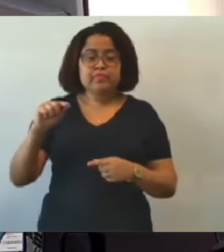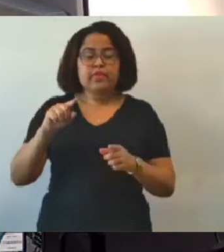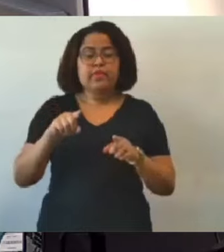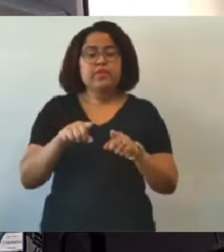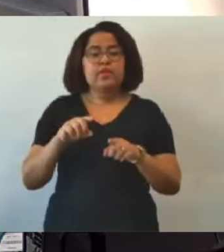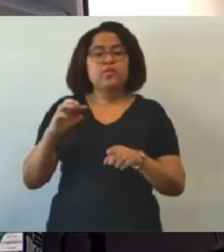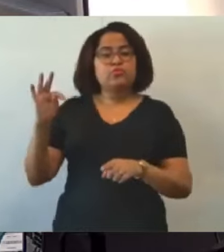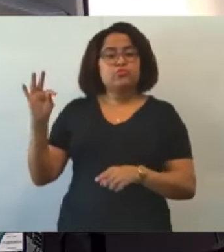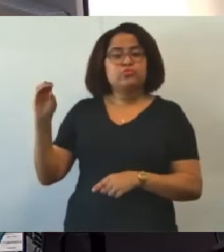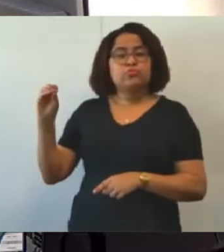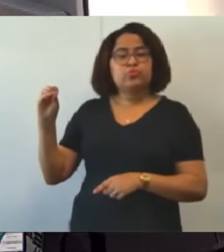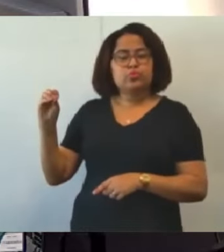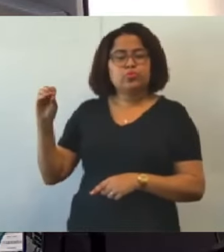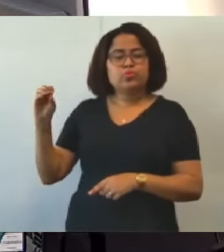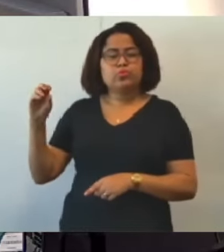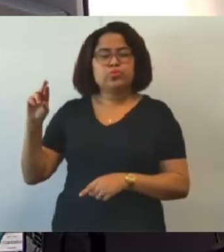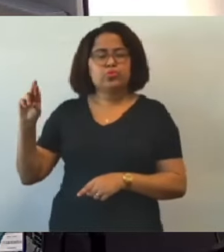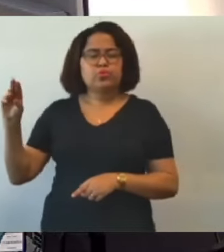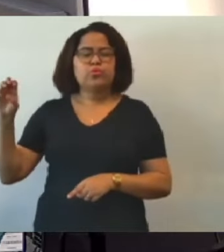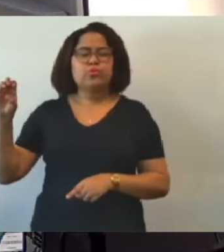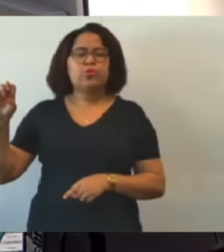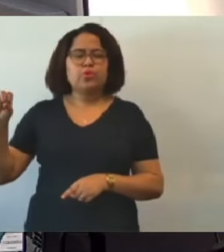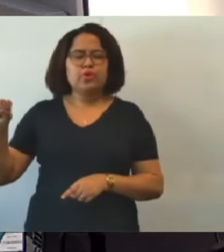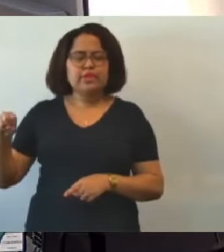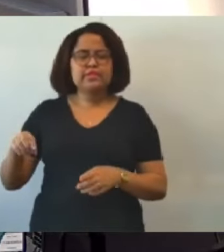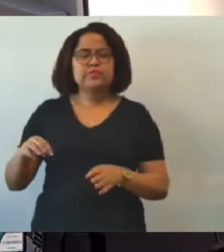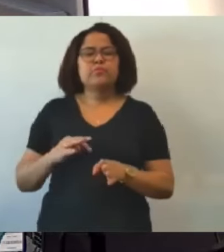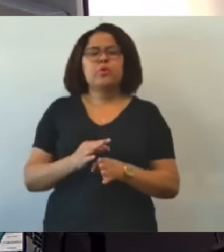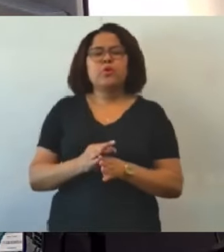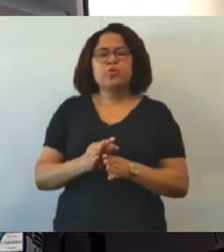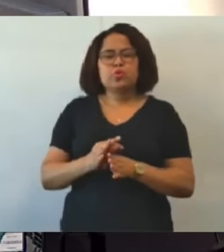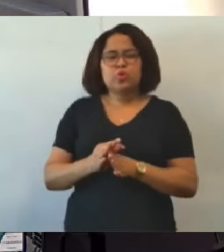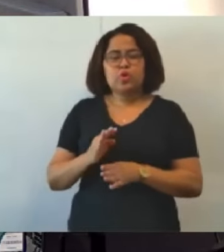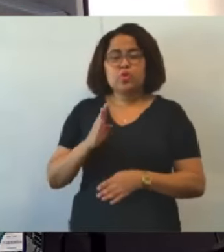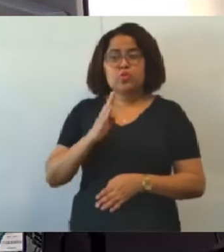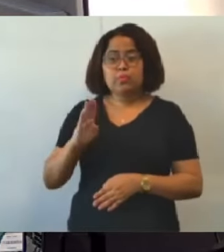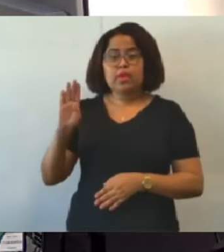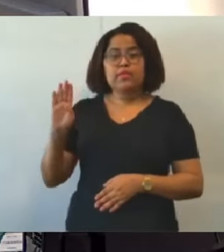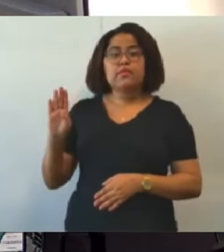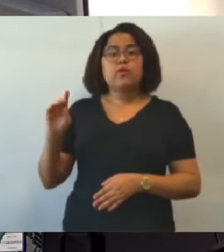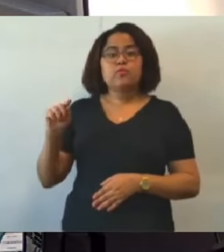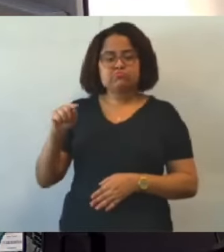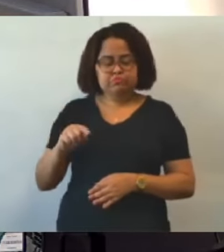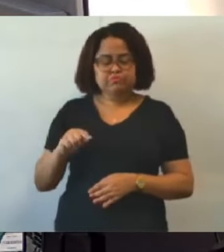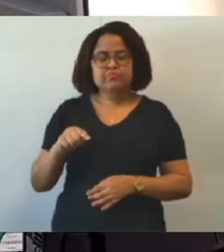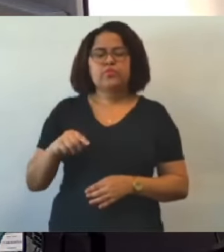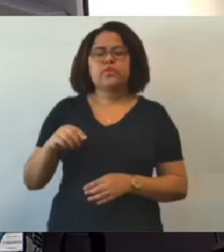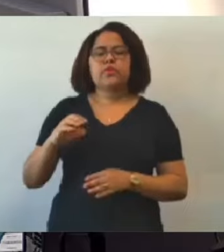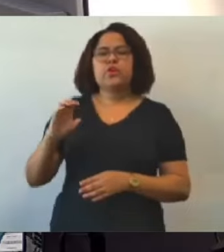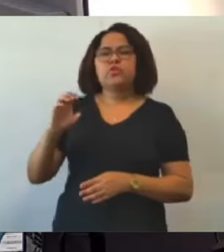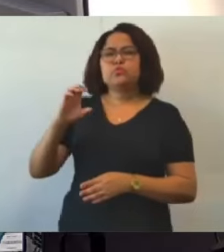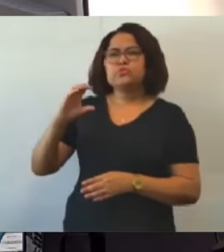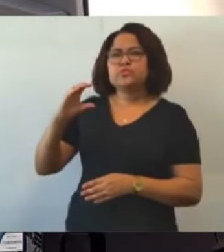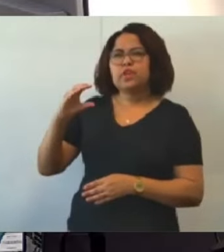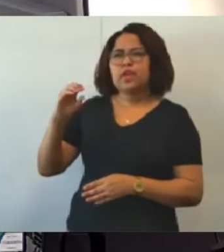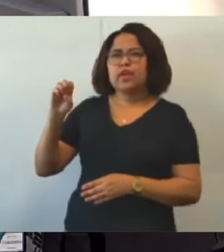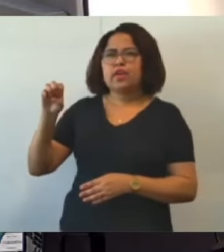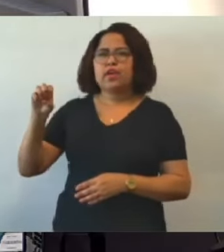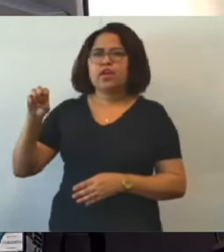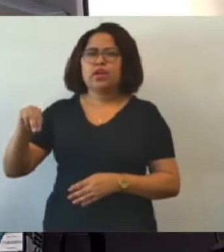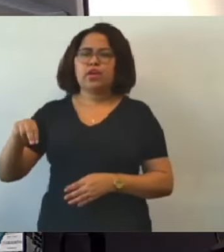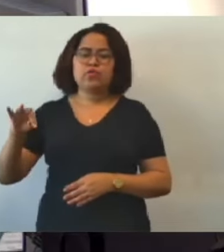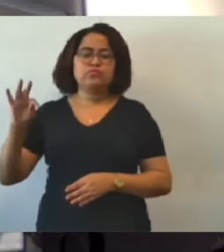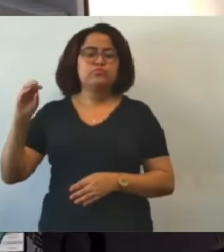plantão centralizado, no Conselho Tela Leste, no Oeste, no Barreiro, no Centro do Sul e no Noroeste. Teve um